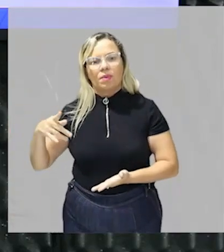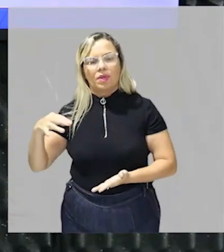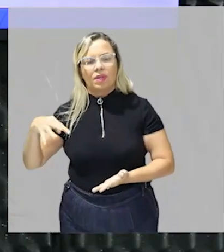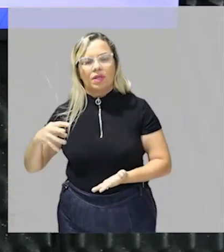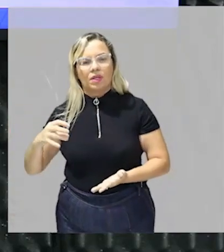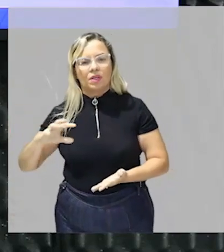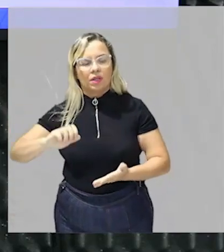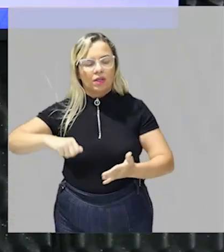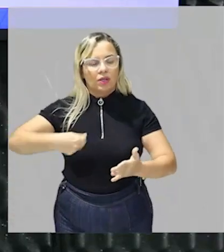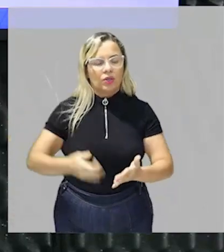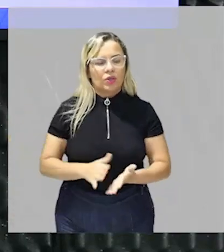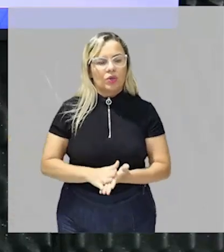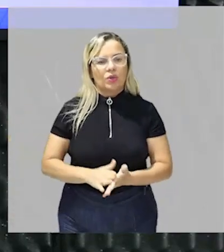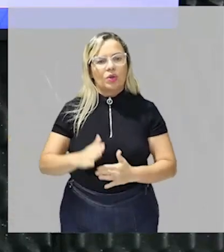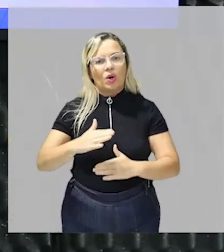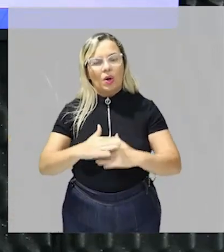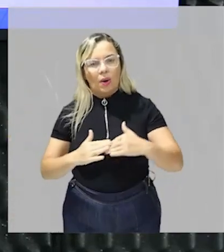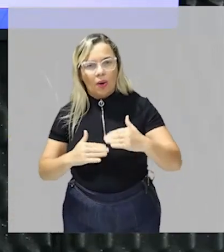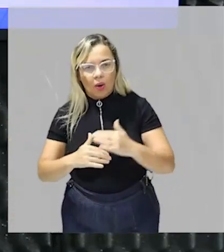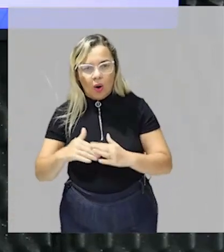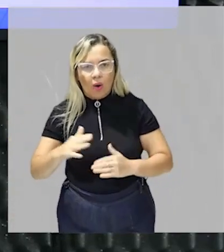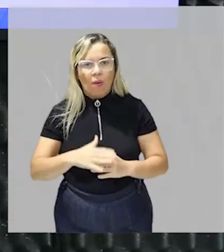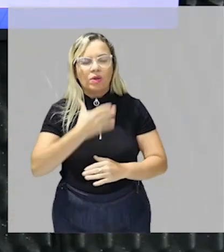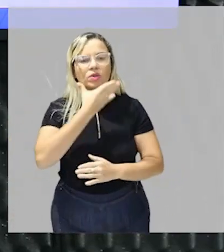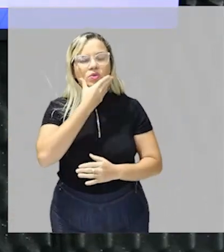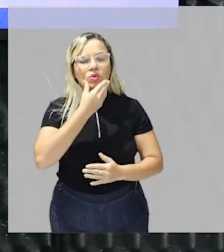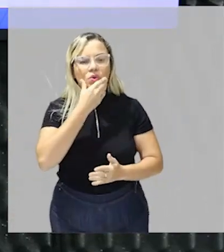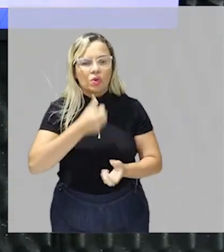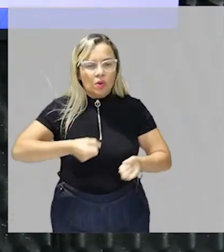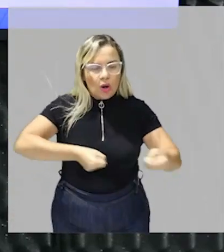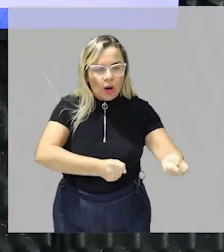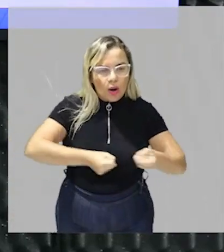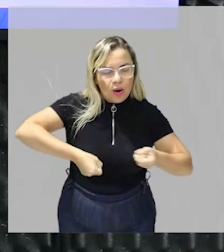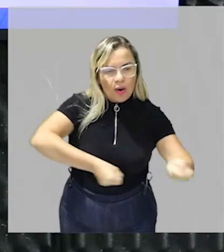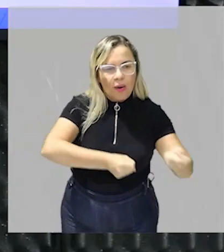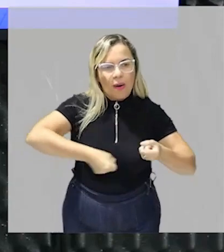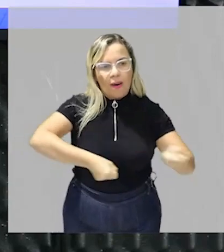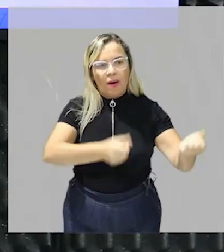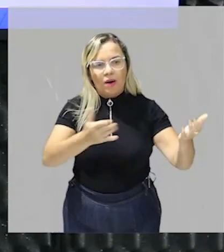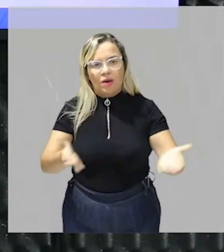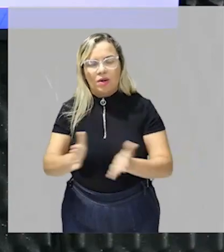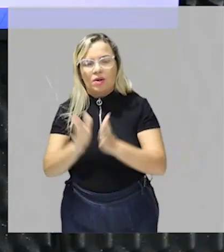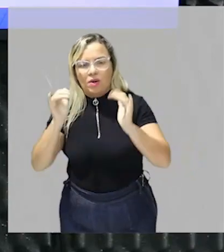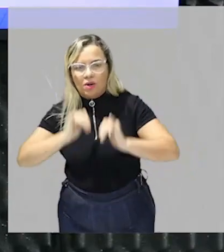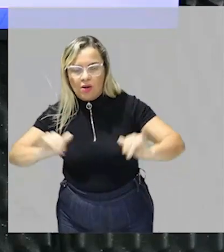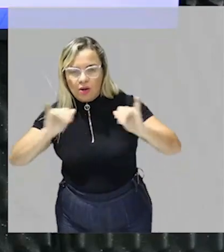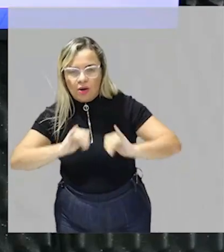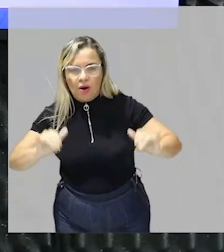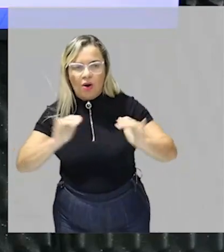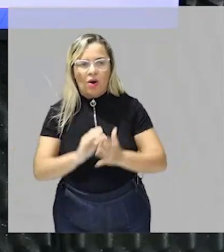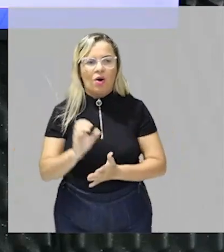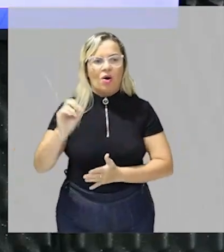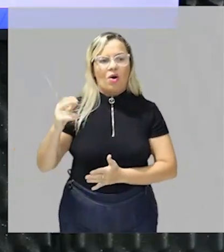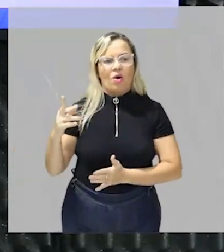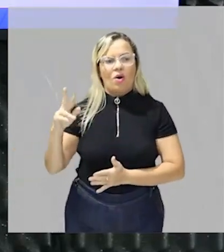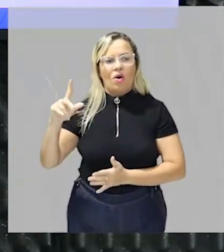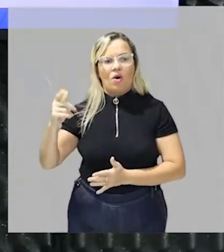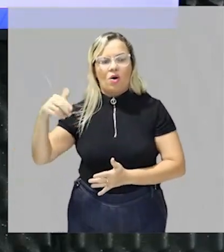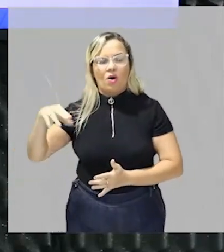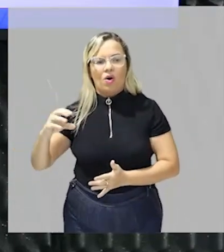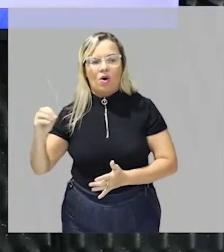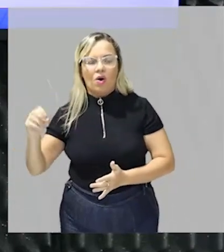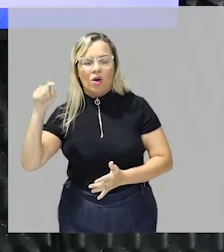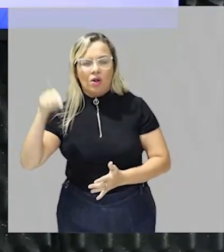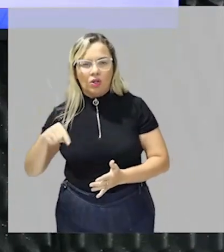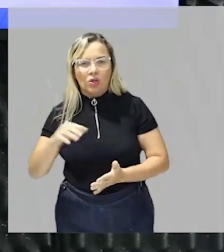informações aqui nesse texto onde ele coloca que Orlando que é o carpinteiro ele reconhece as